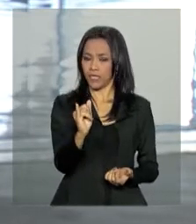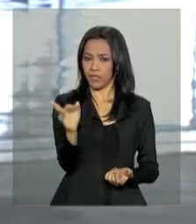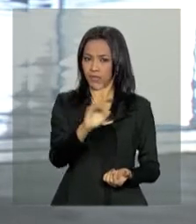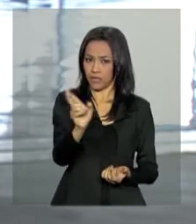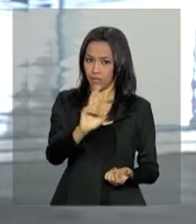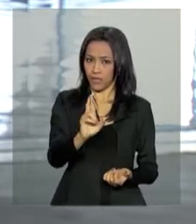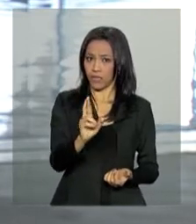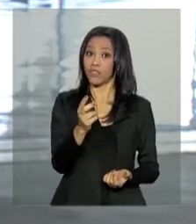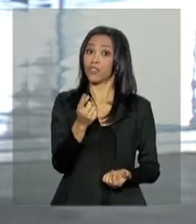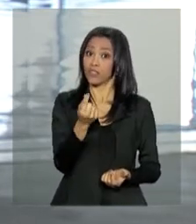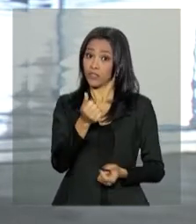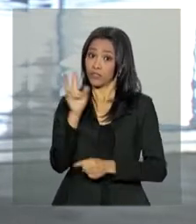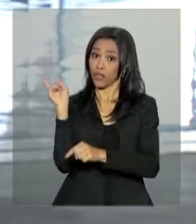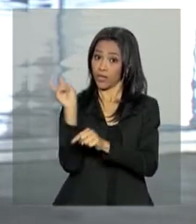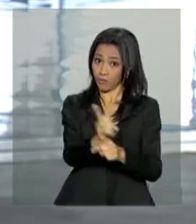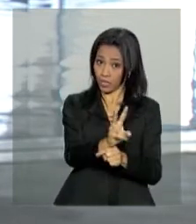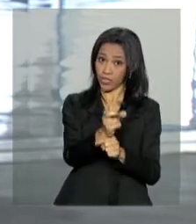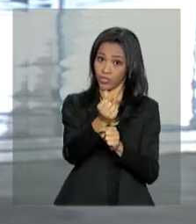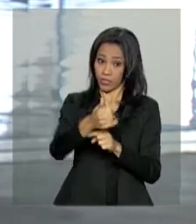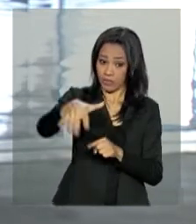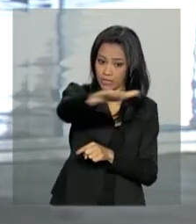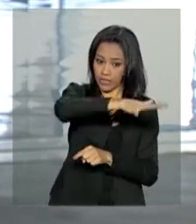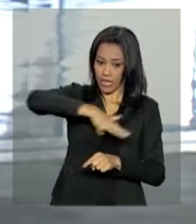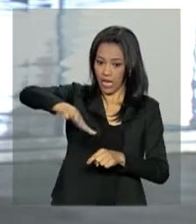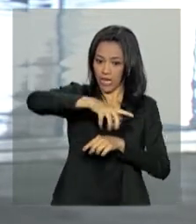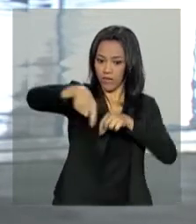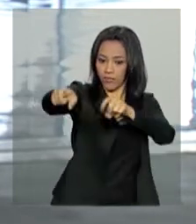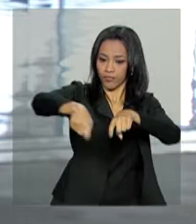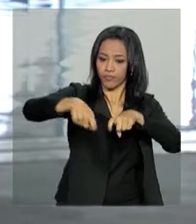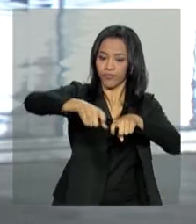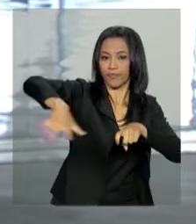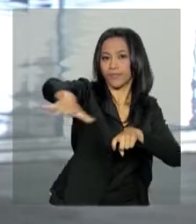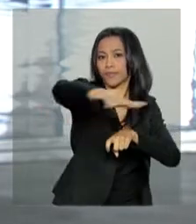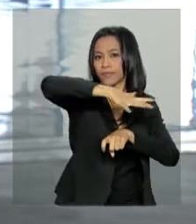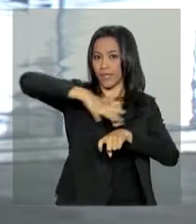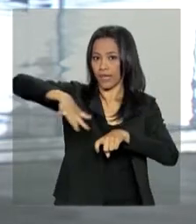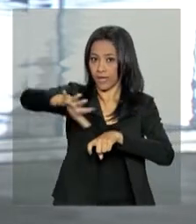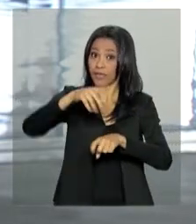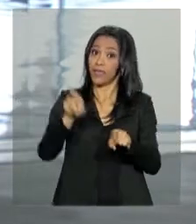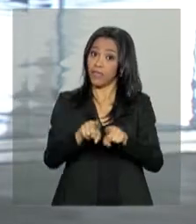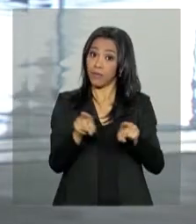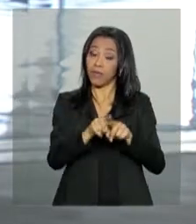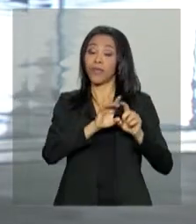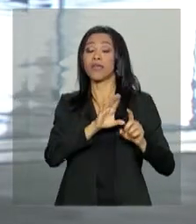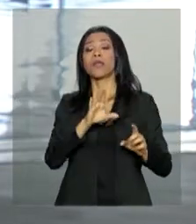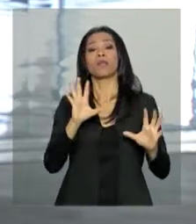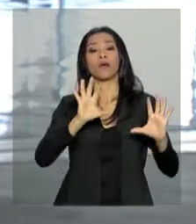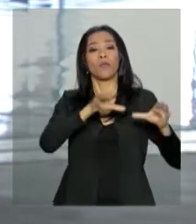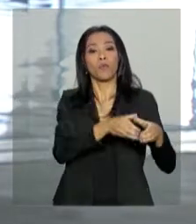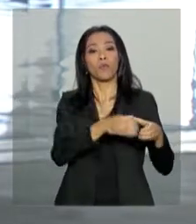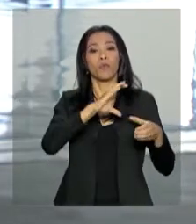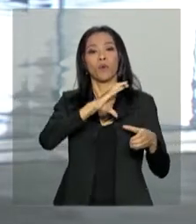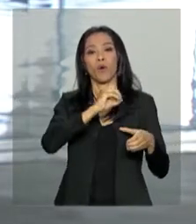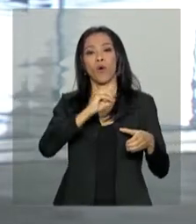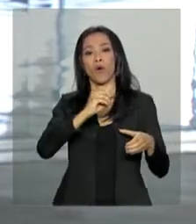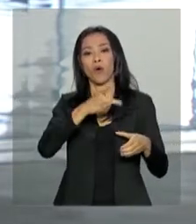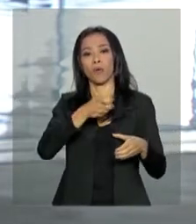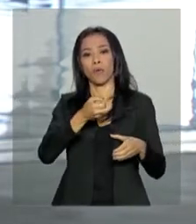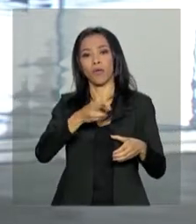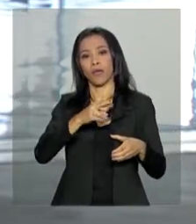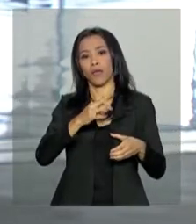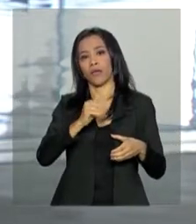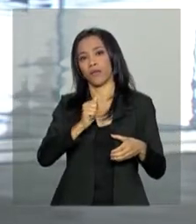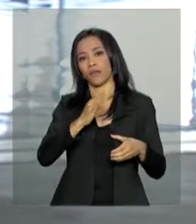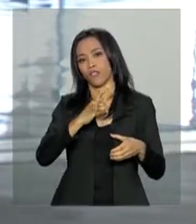crédito para a cadeia do agronegócio, produtores e cooperativas. A TVNBR vai transmitir ao vivo essa cerimônia